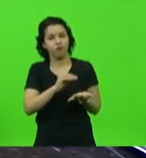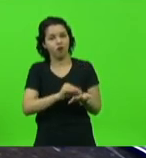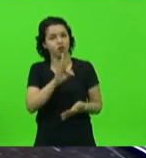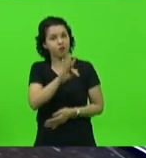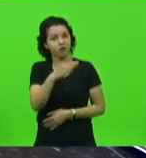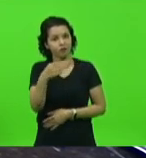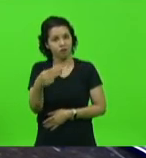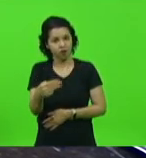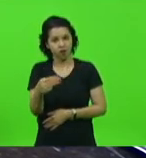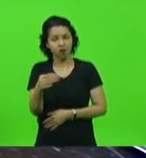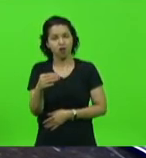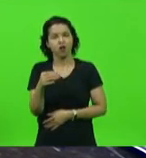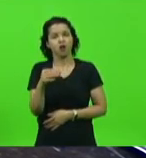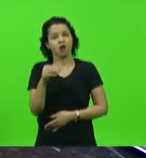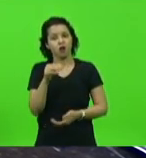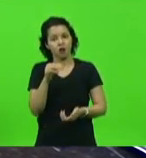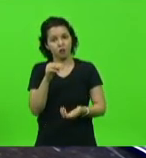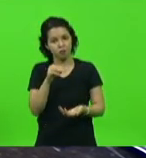inscrever os alunos.